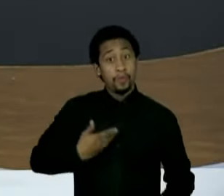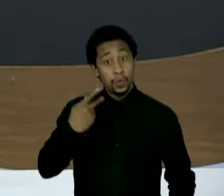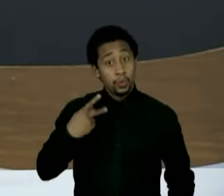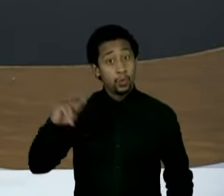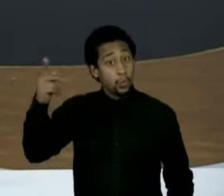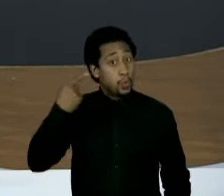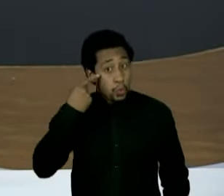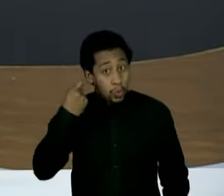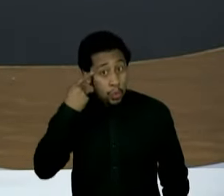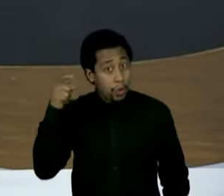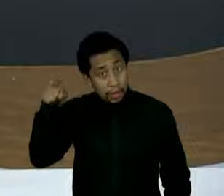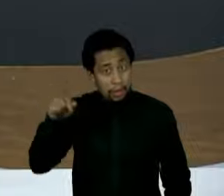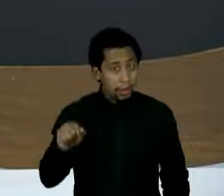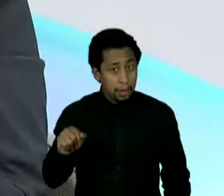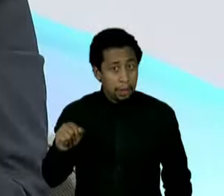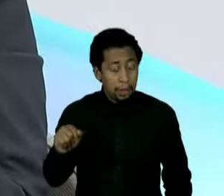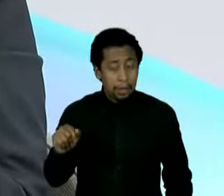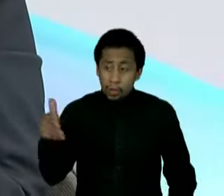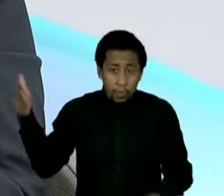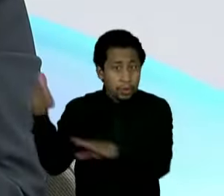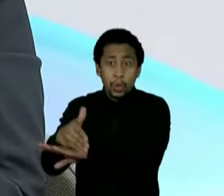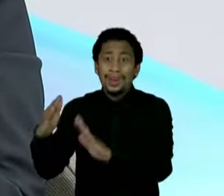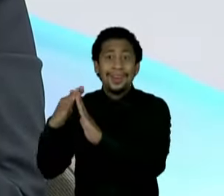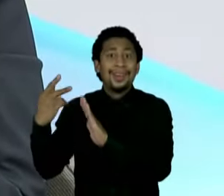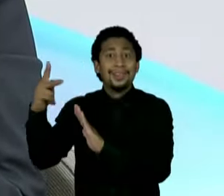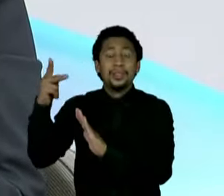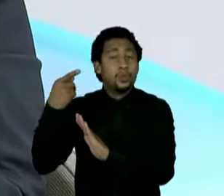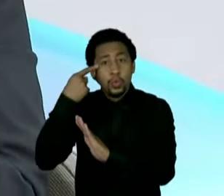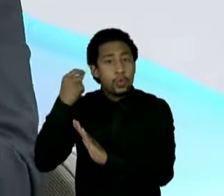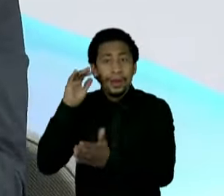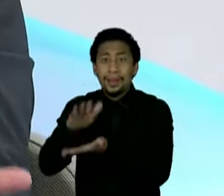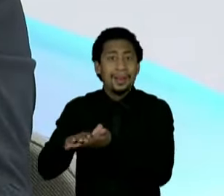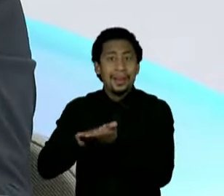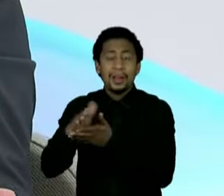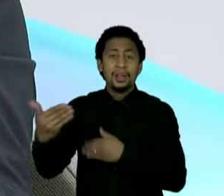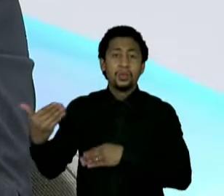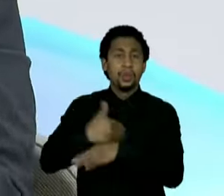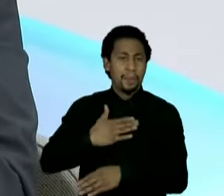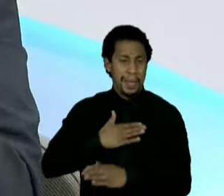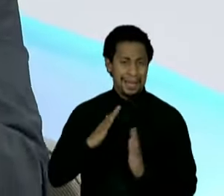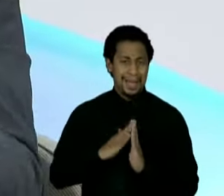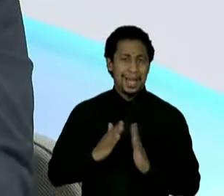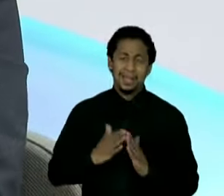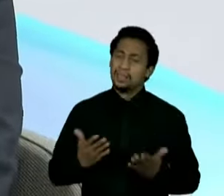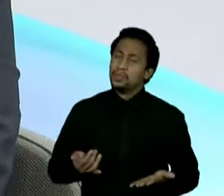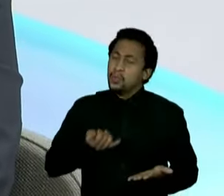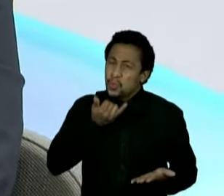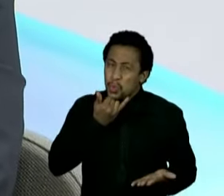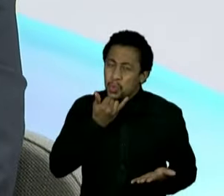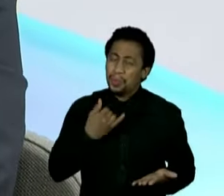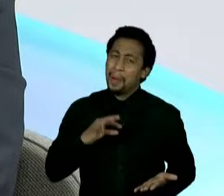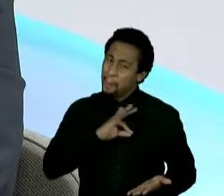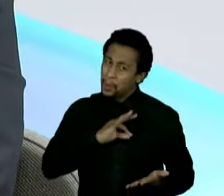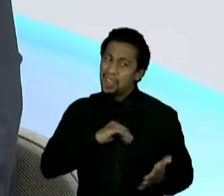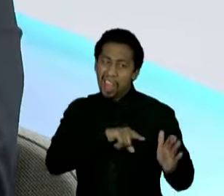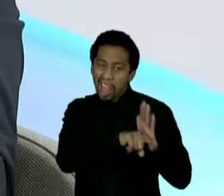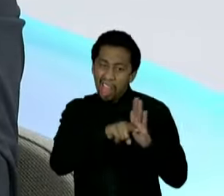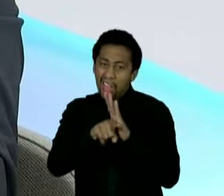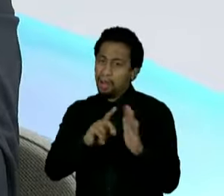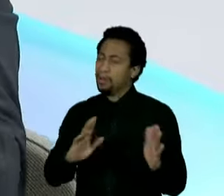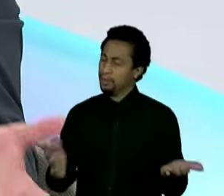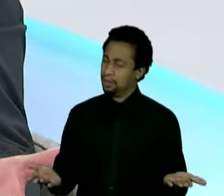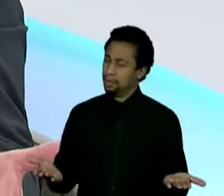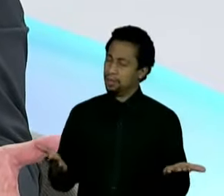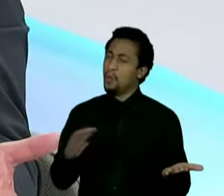fizeram na casa do Dória, fizeram na minha casa. Então, eu chamei uma operação tabajara, uma operação tabajara, uma